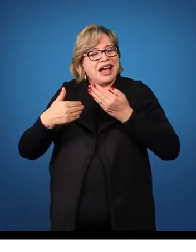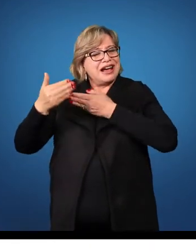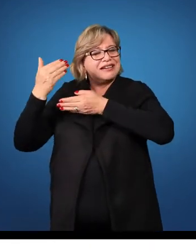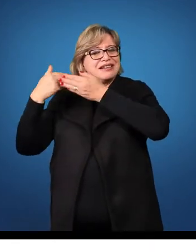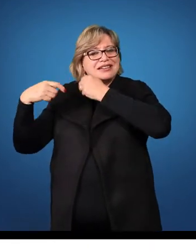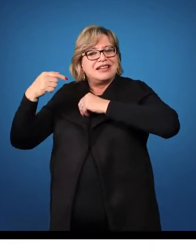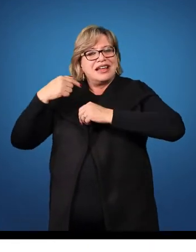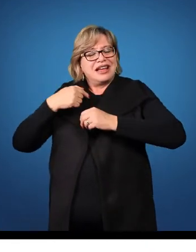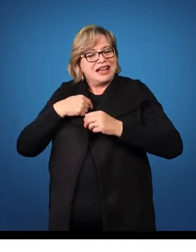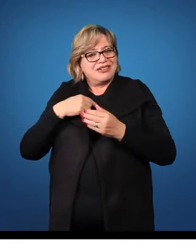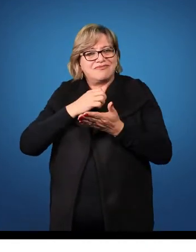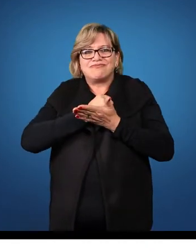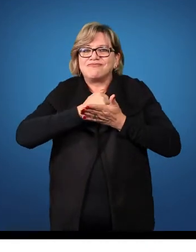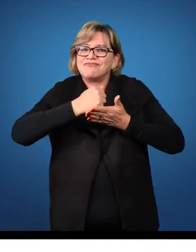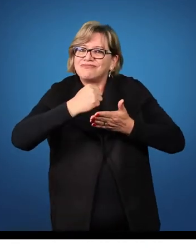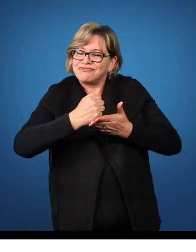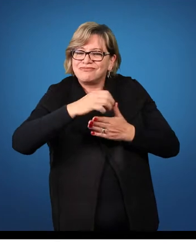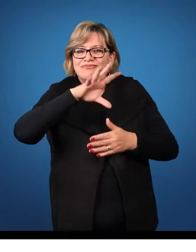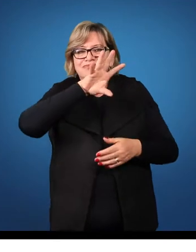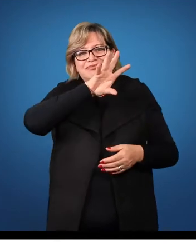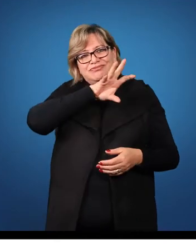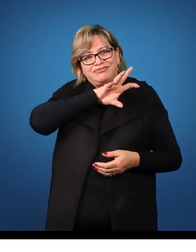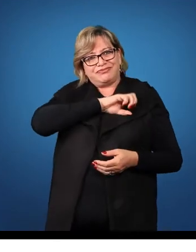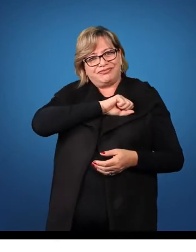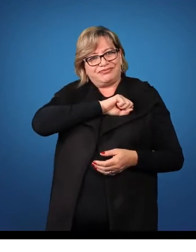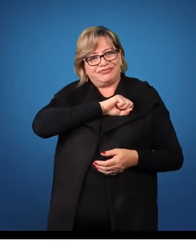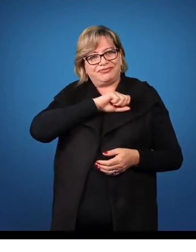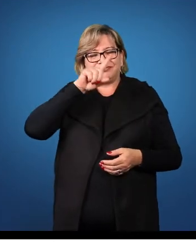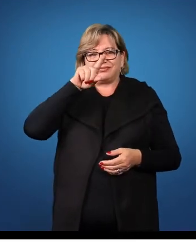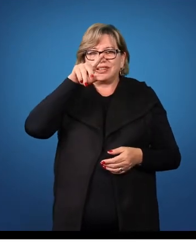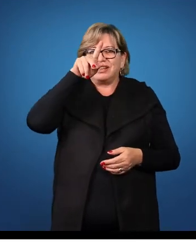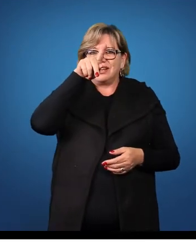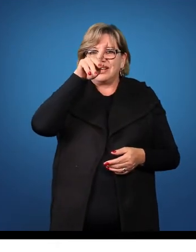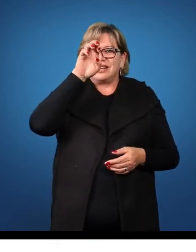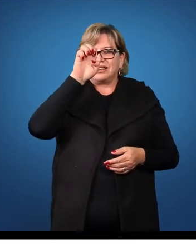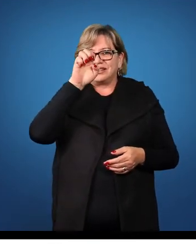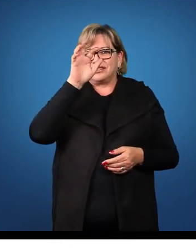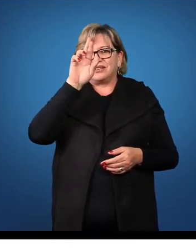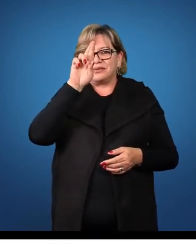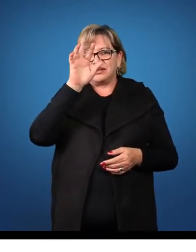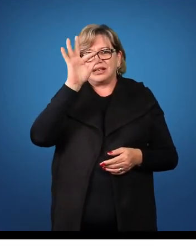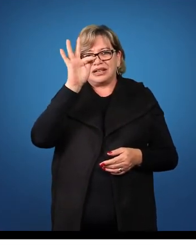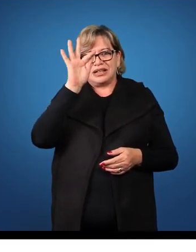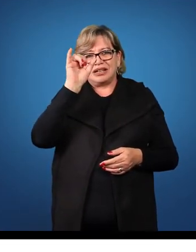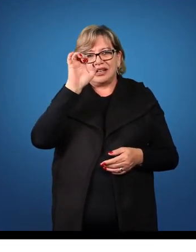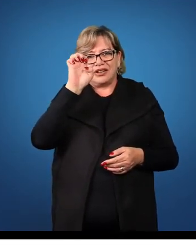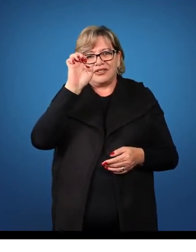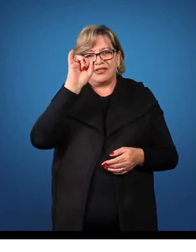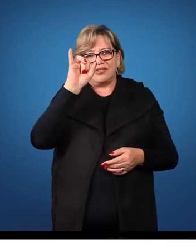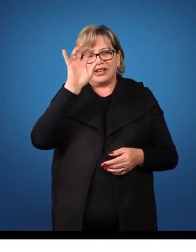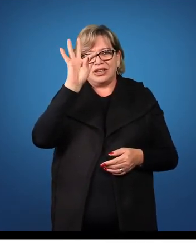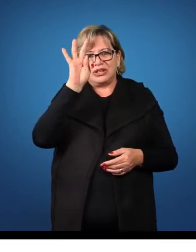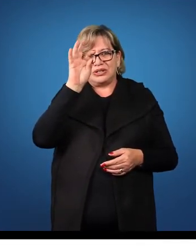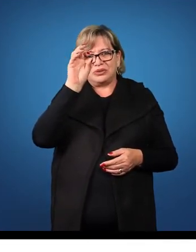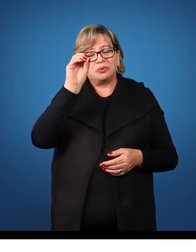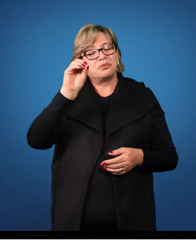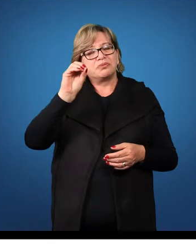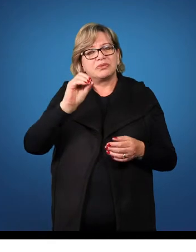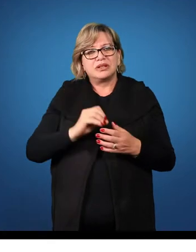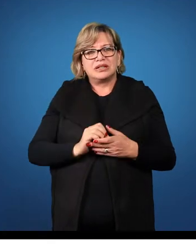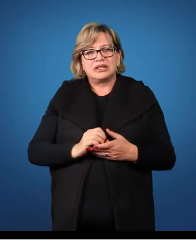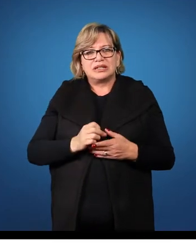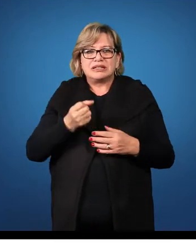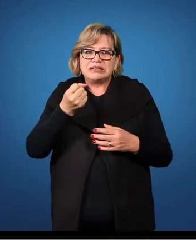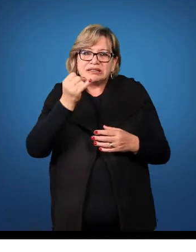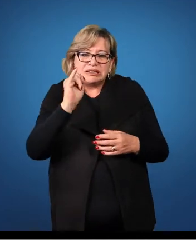amado. Estamos tratando do pretérito perfeito. Então eu fui amado, amato sum. Se